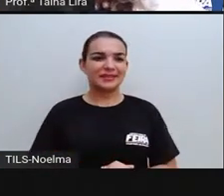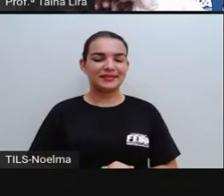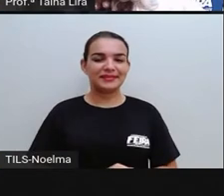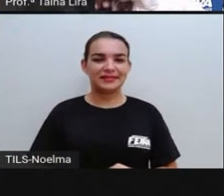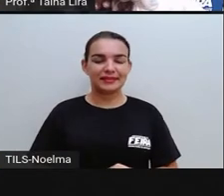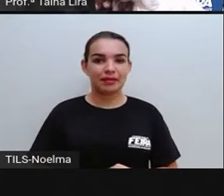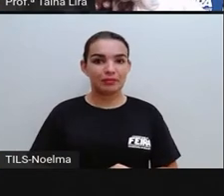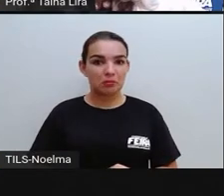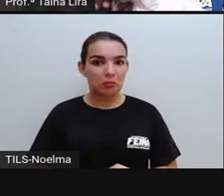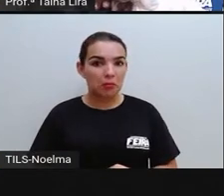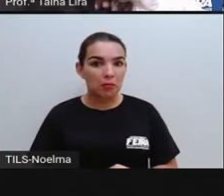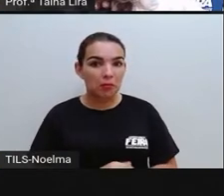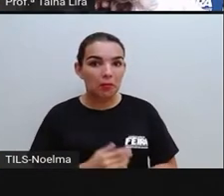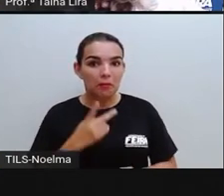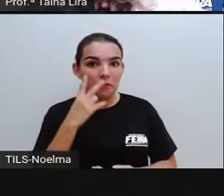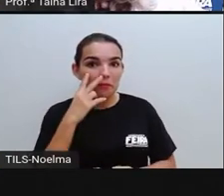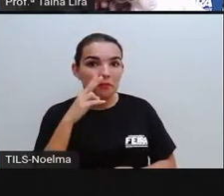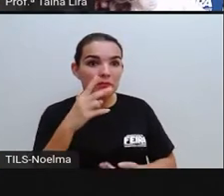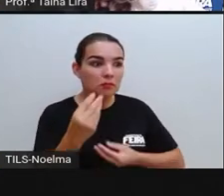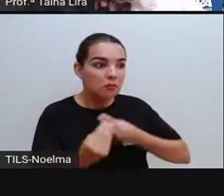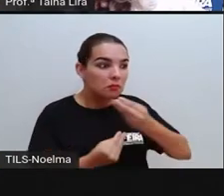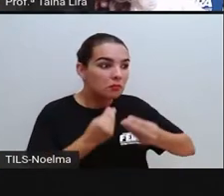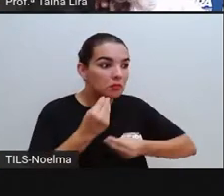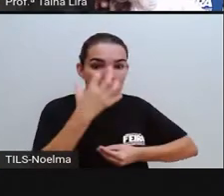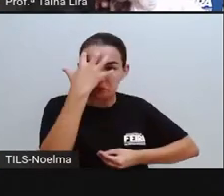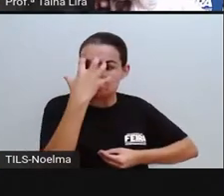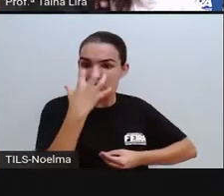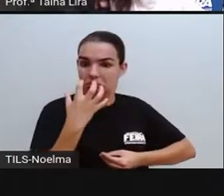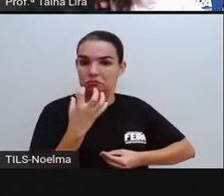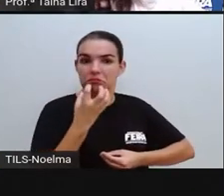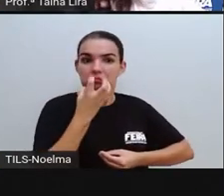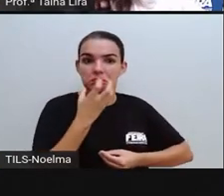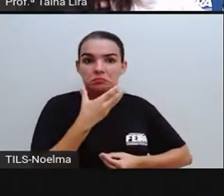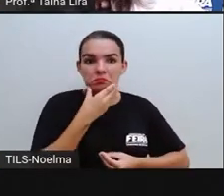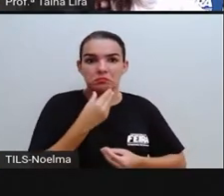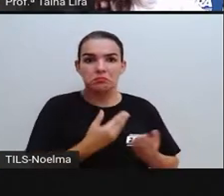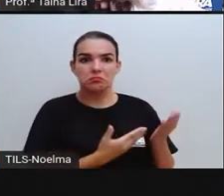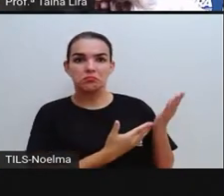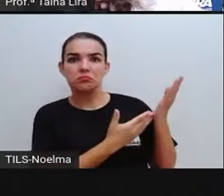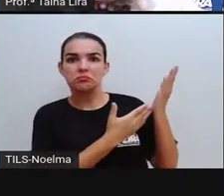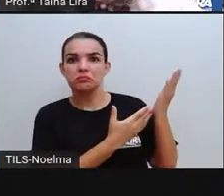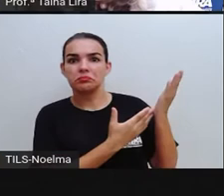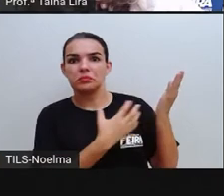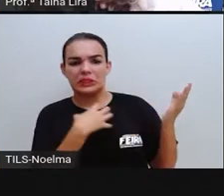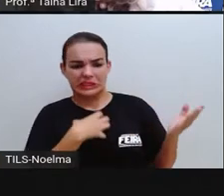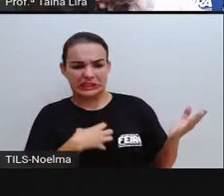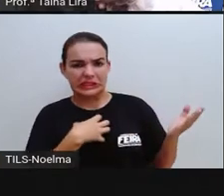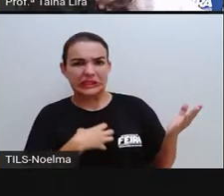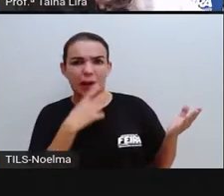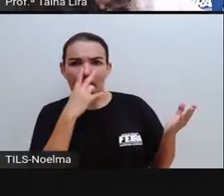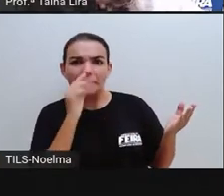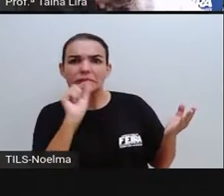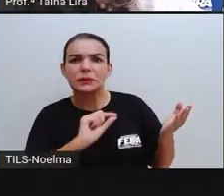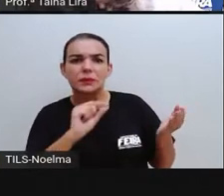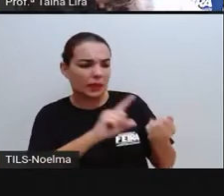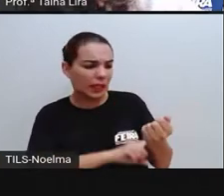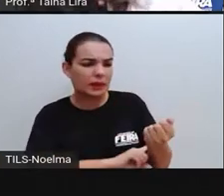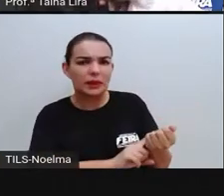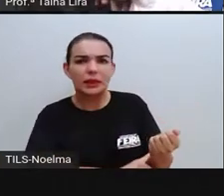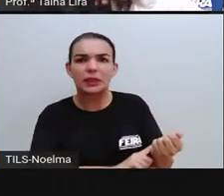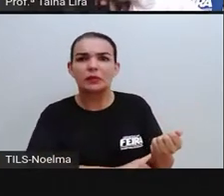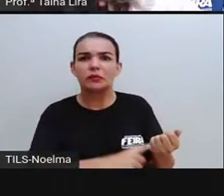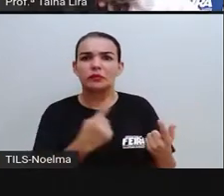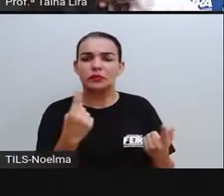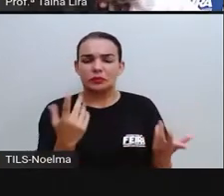Olha lá a expressão do rosto de Lucas, como ele estava chateado com o que aconteceu aí entre